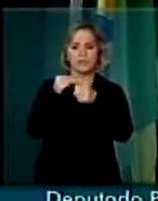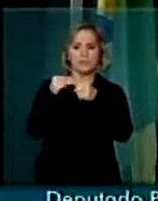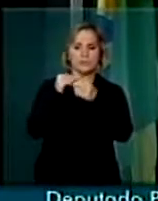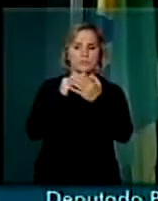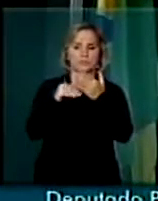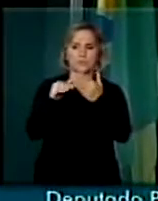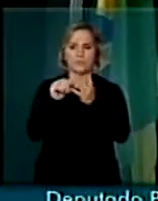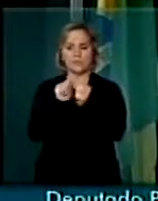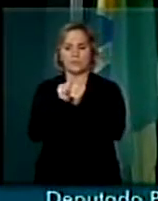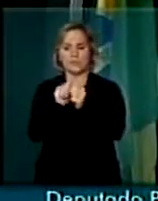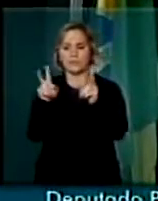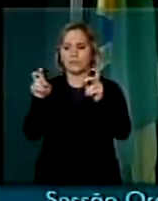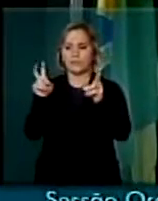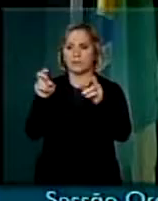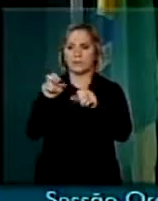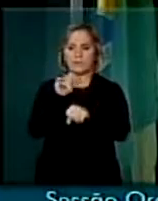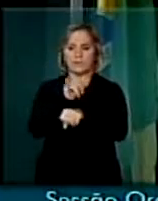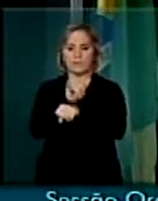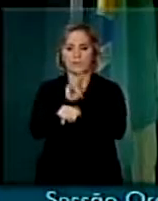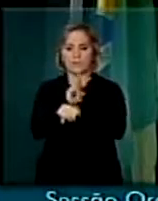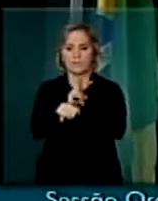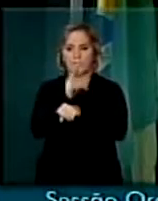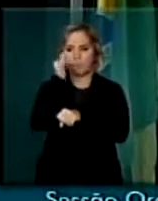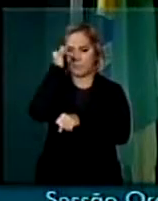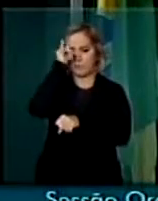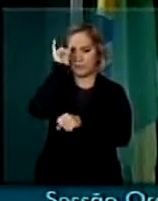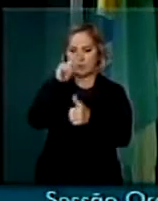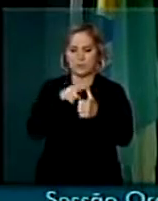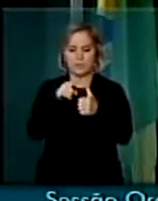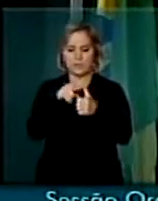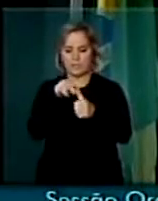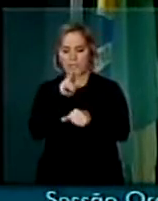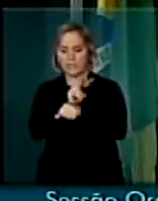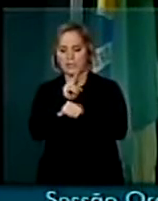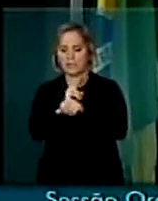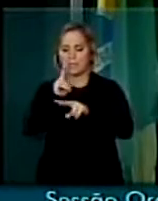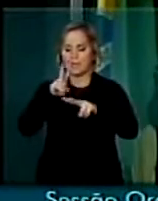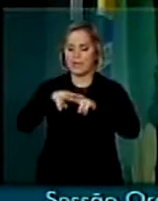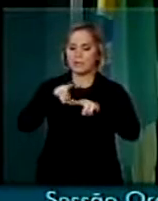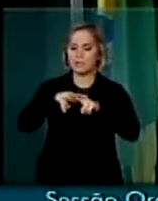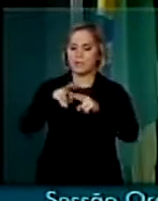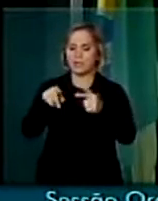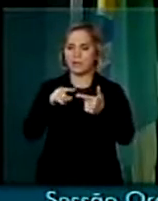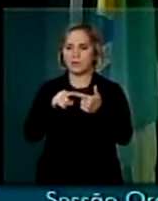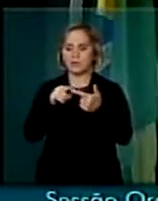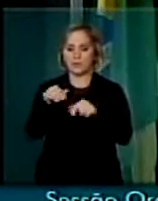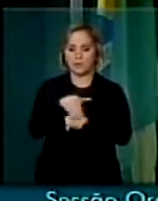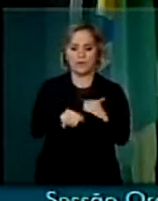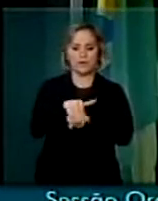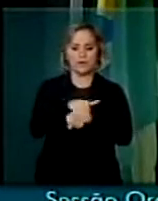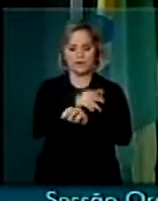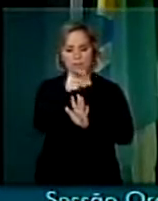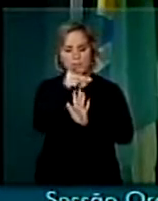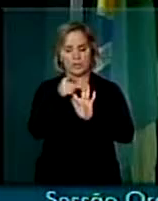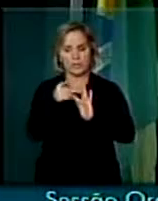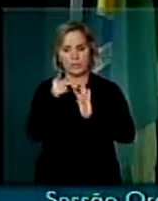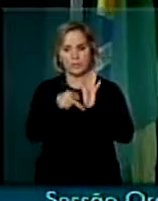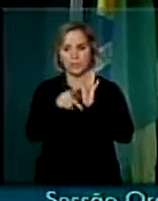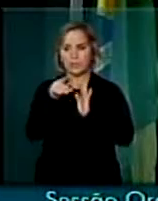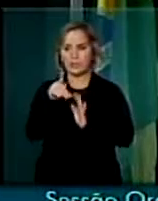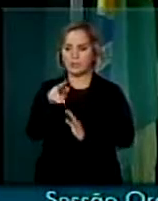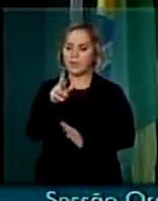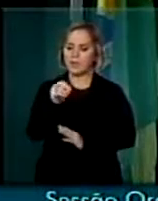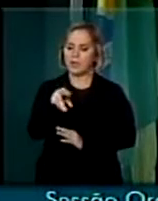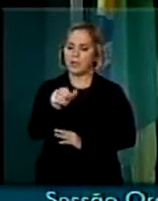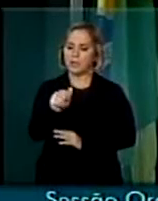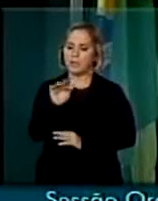questões, sistema carcerário, controle de fronteira e transformar o PRONACE num programa permanente, me parecem